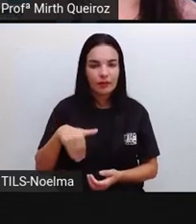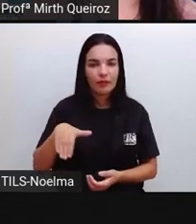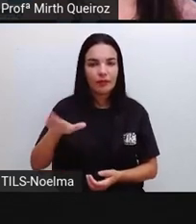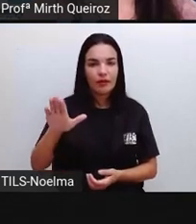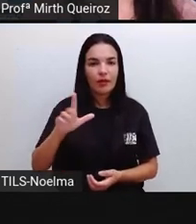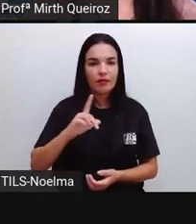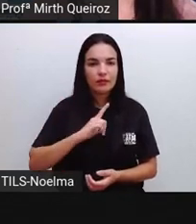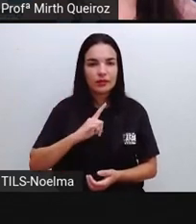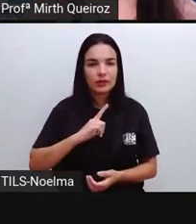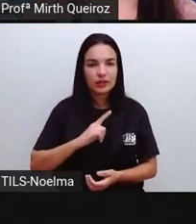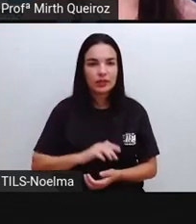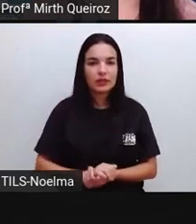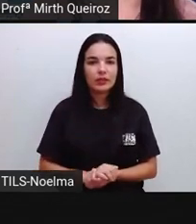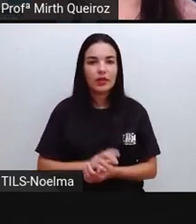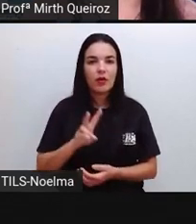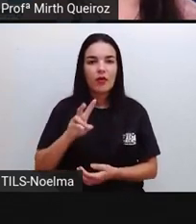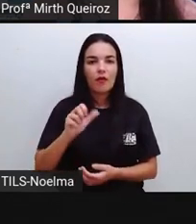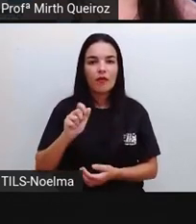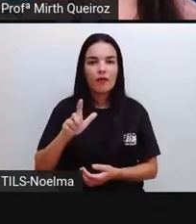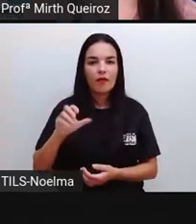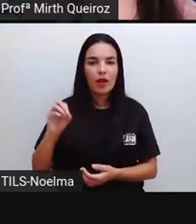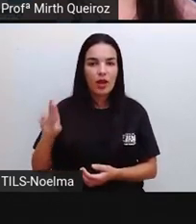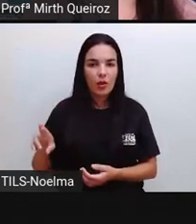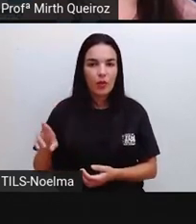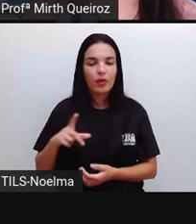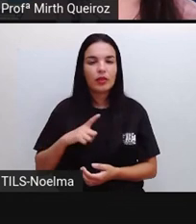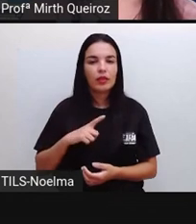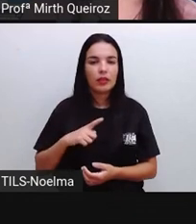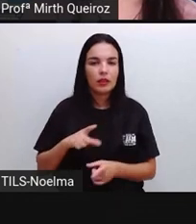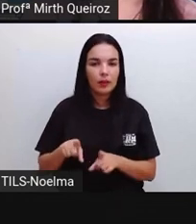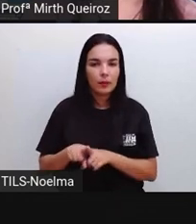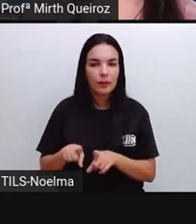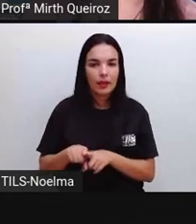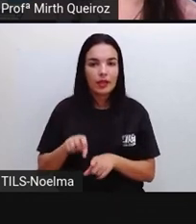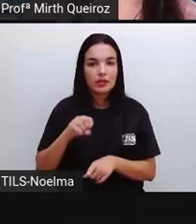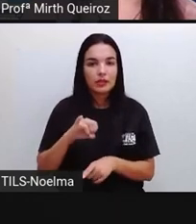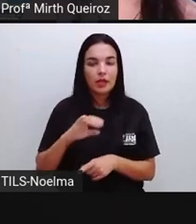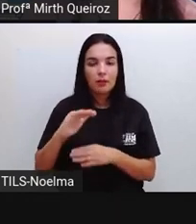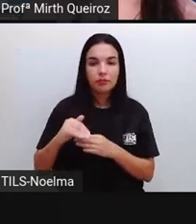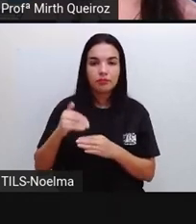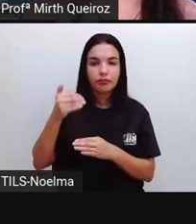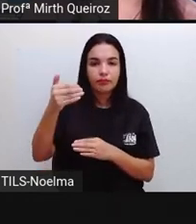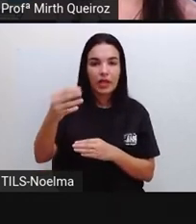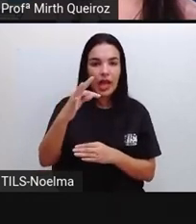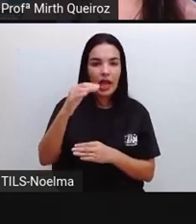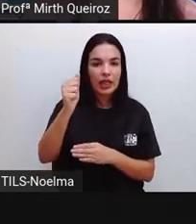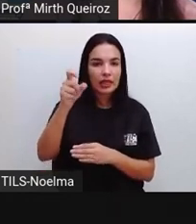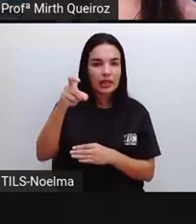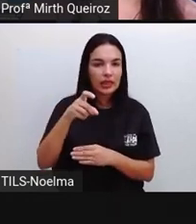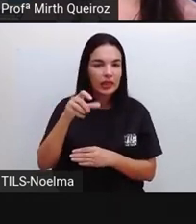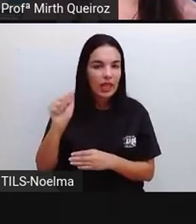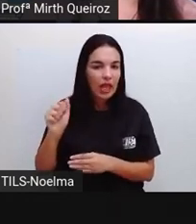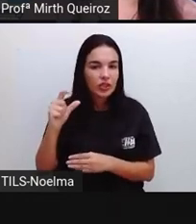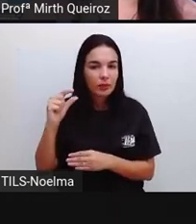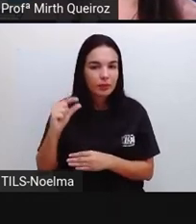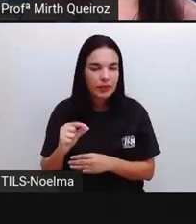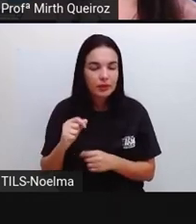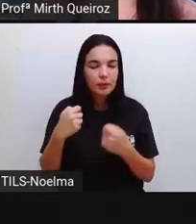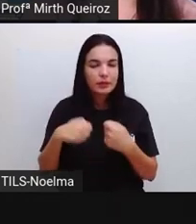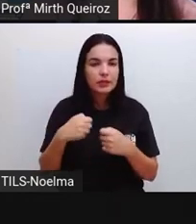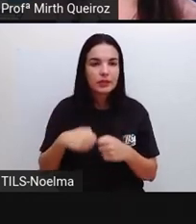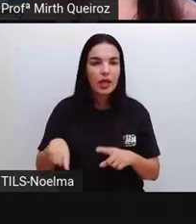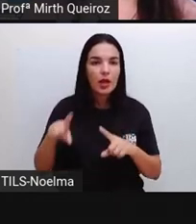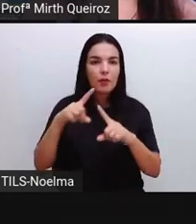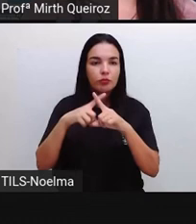cúbicos, o valor, né? De acordo com metros cúbicos, se passar da taxa mínima, aí a gente já vai multiplicar,